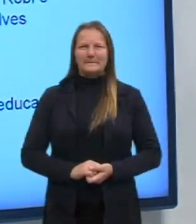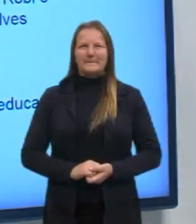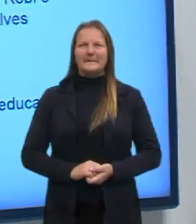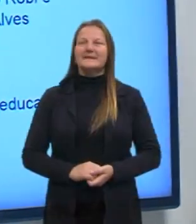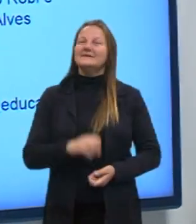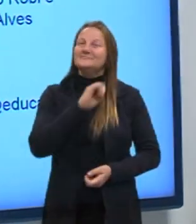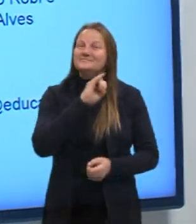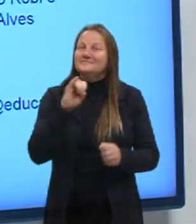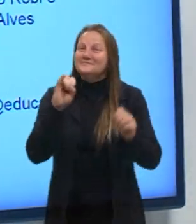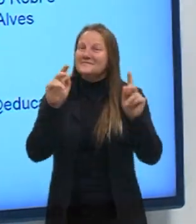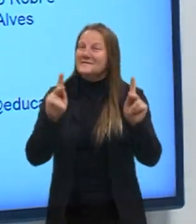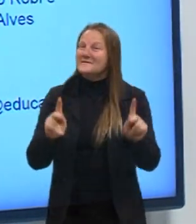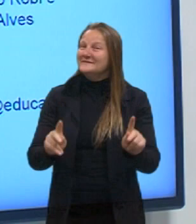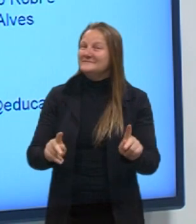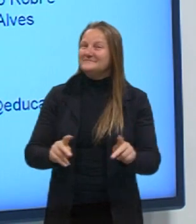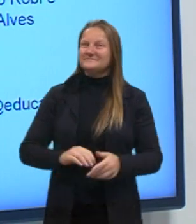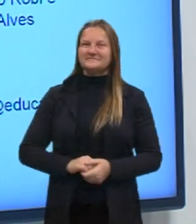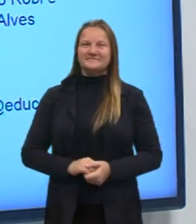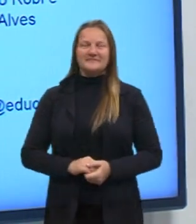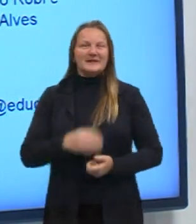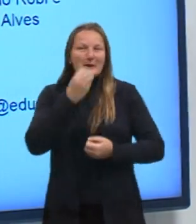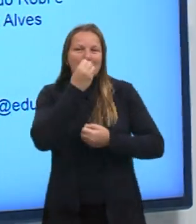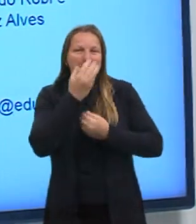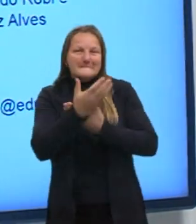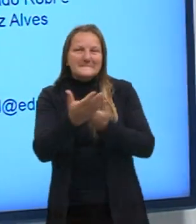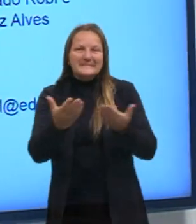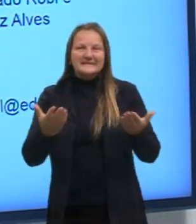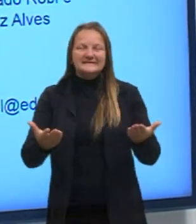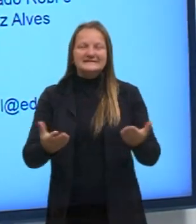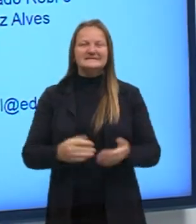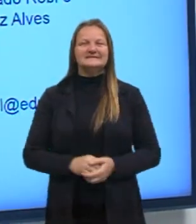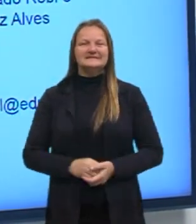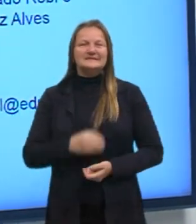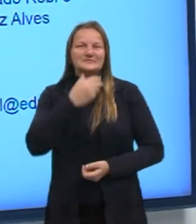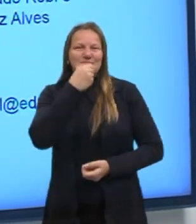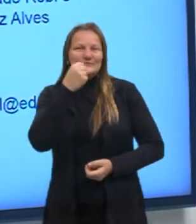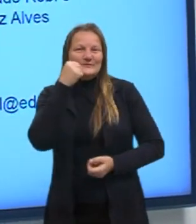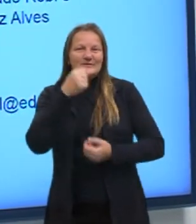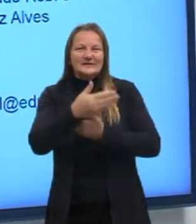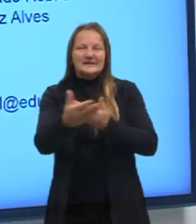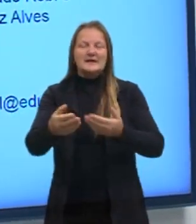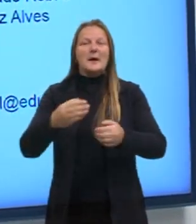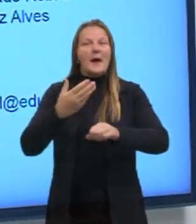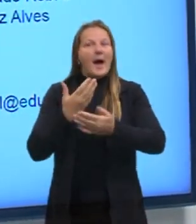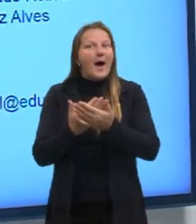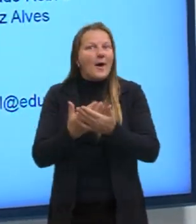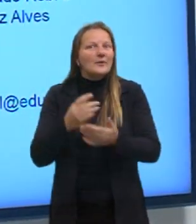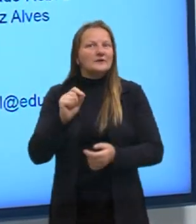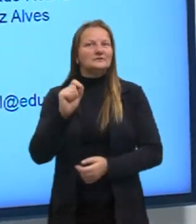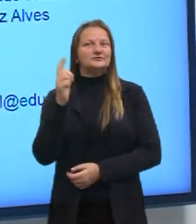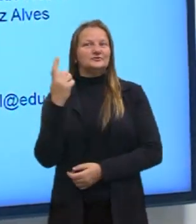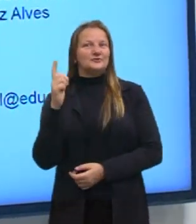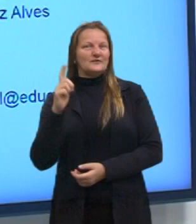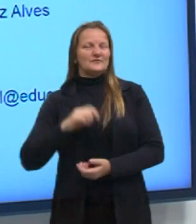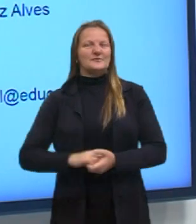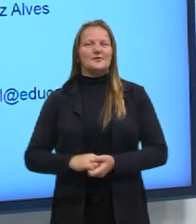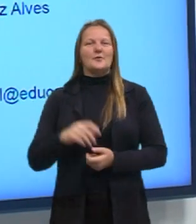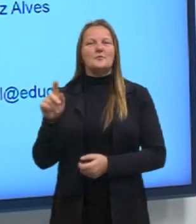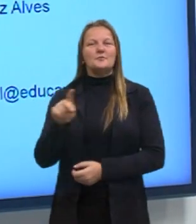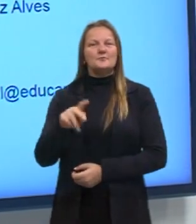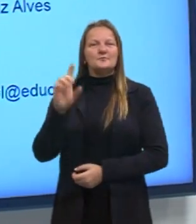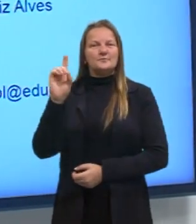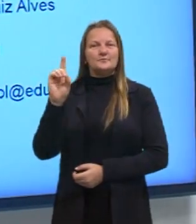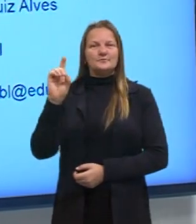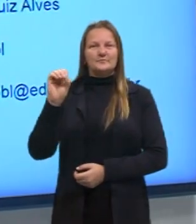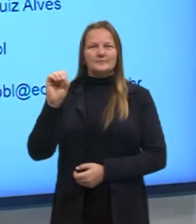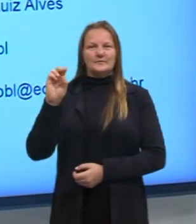Olá meninos e meninas, tudo bom? Mais uma aula aí de Geografia, certo? Quem está aqui é o professor Douglas, o professor de